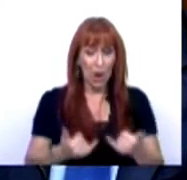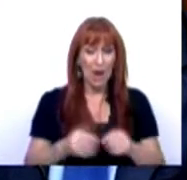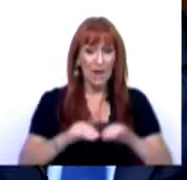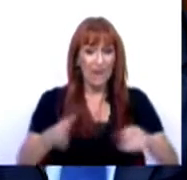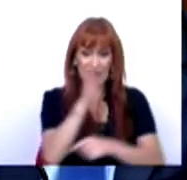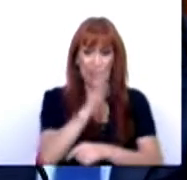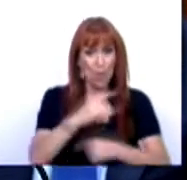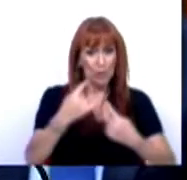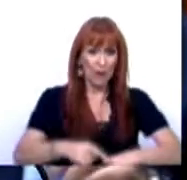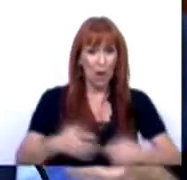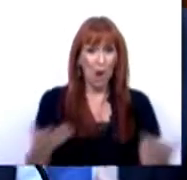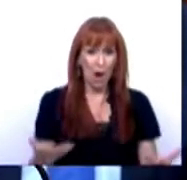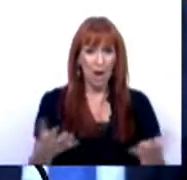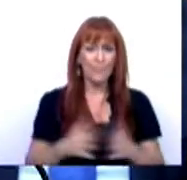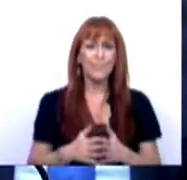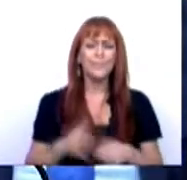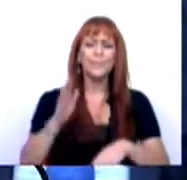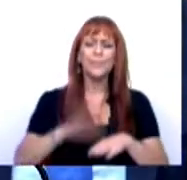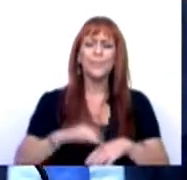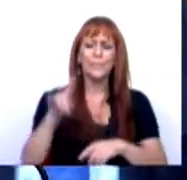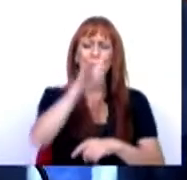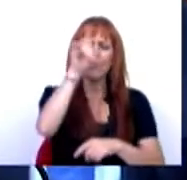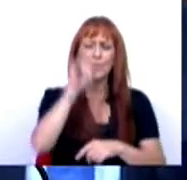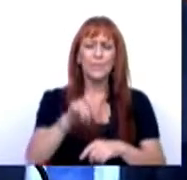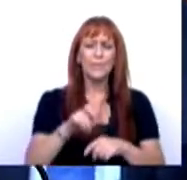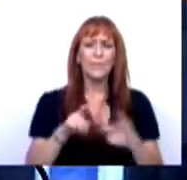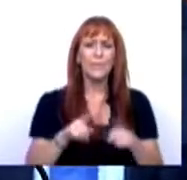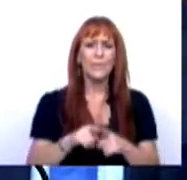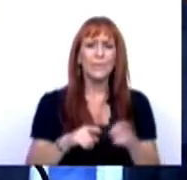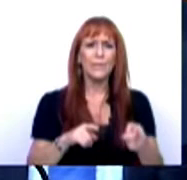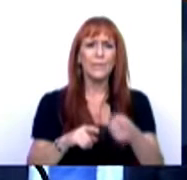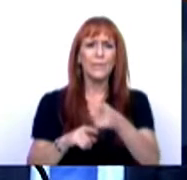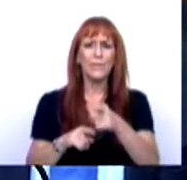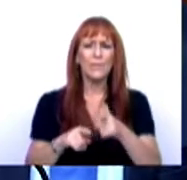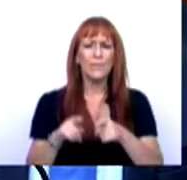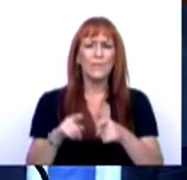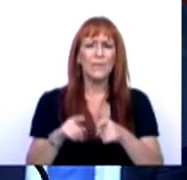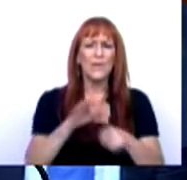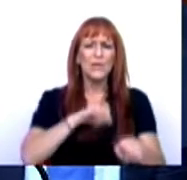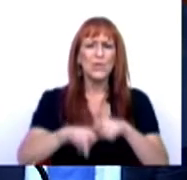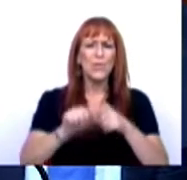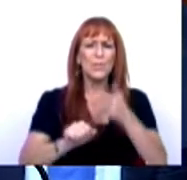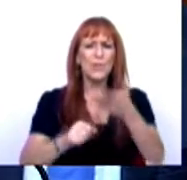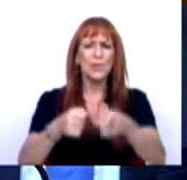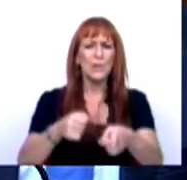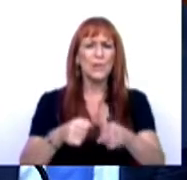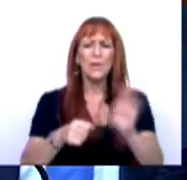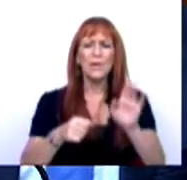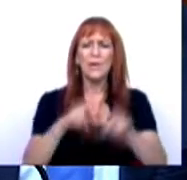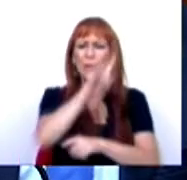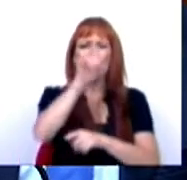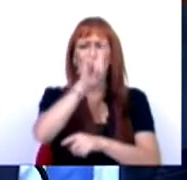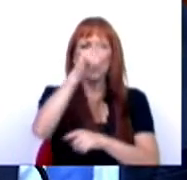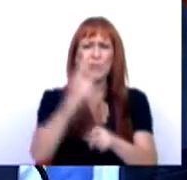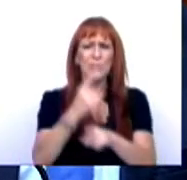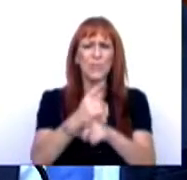fase de execução. Em relação à questão do PEF, Sr. Deputado, não, em relação às questões que